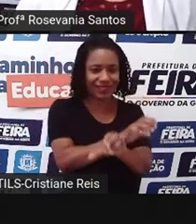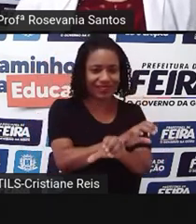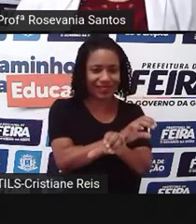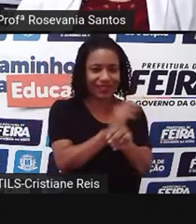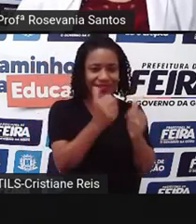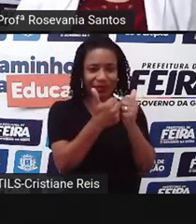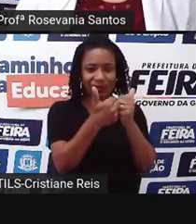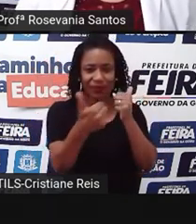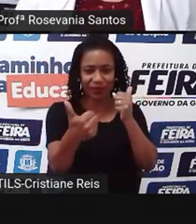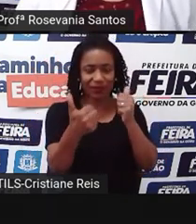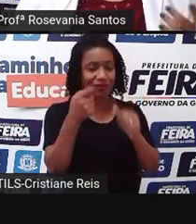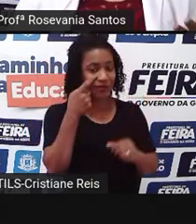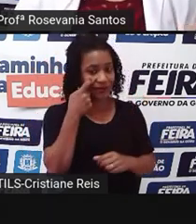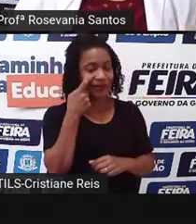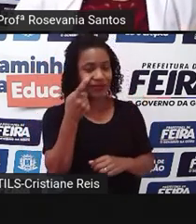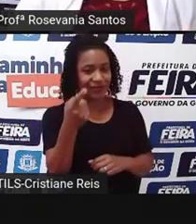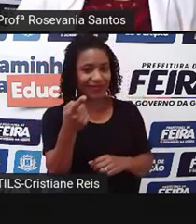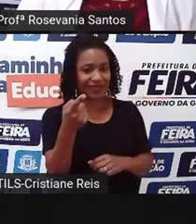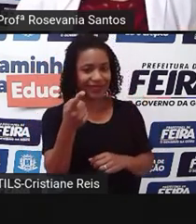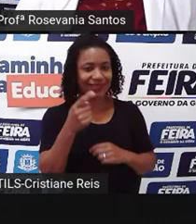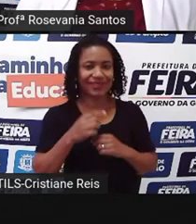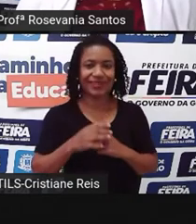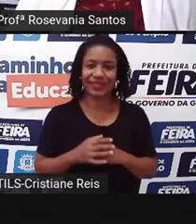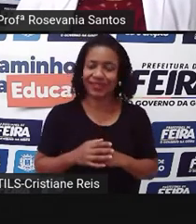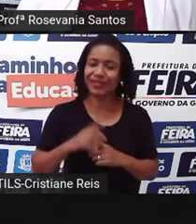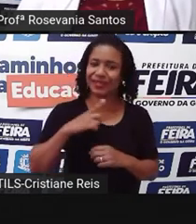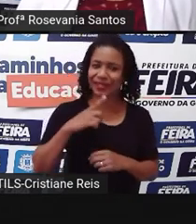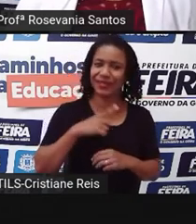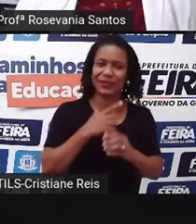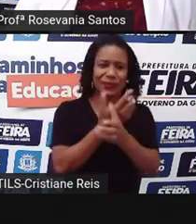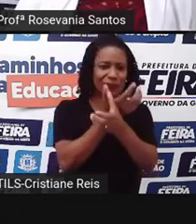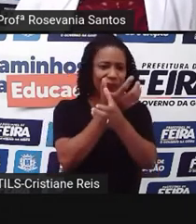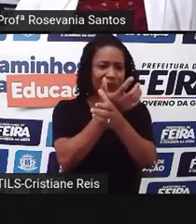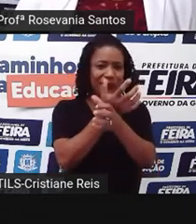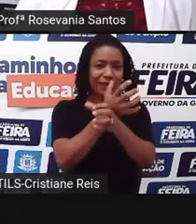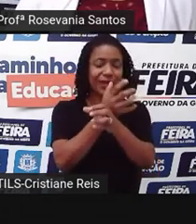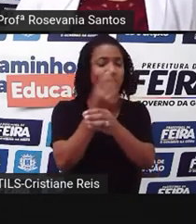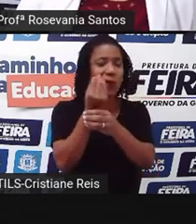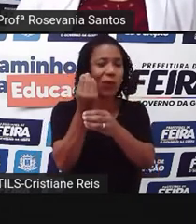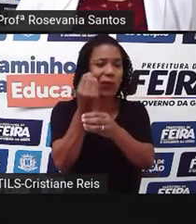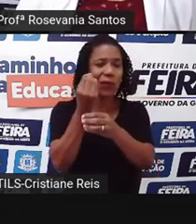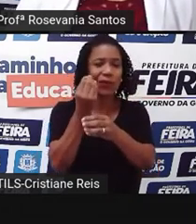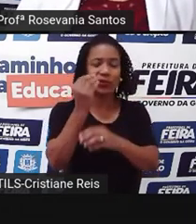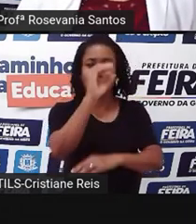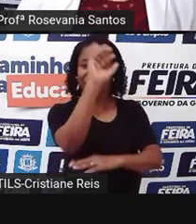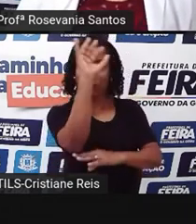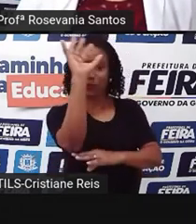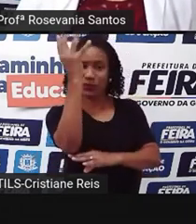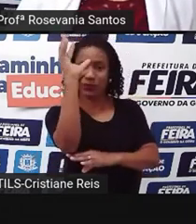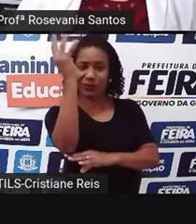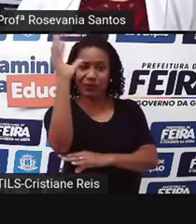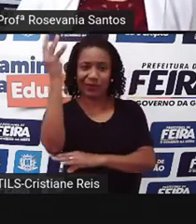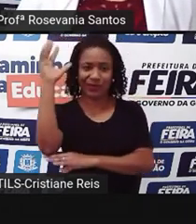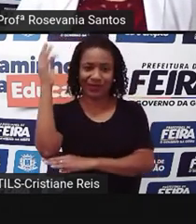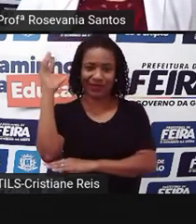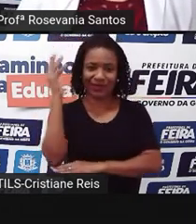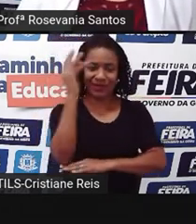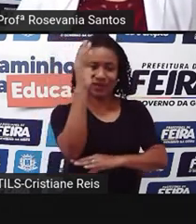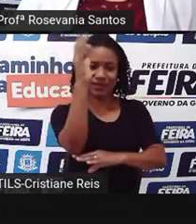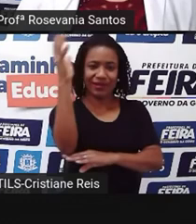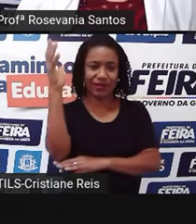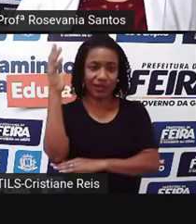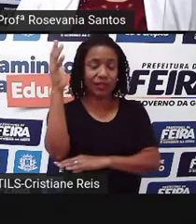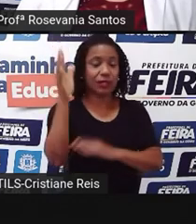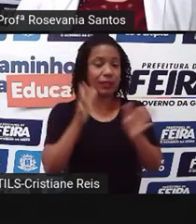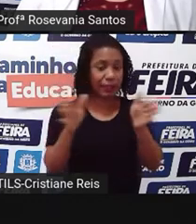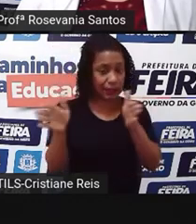você está percebendo, tem uma grande quantidade de palmeiras aí, né. Então, a Mata dos Cocais, ele fica entre a Floresta Amazônica